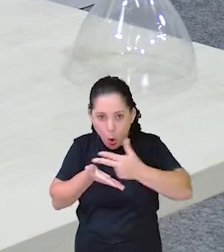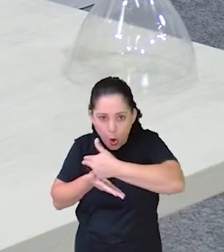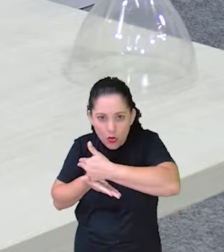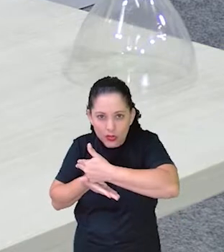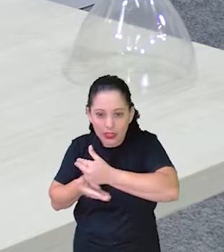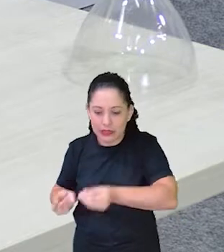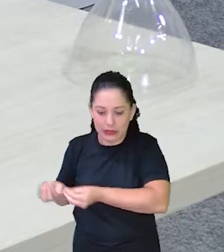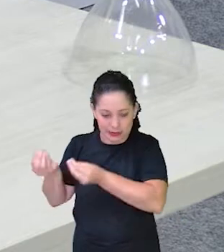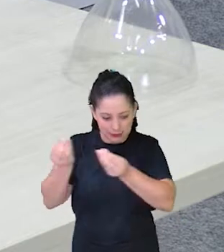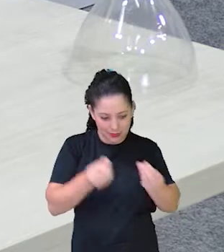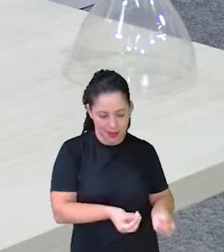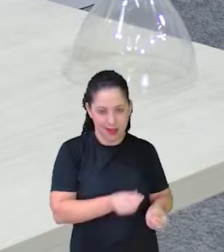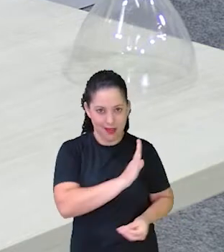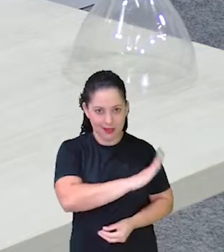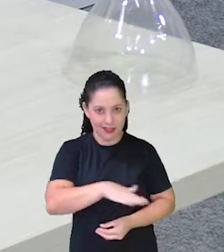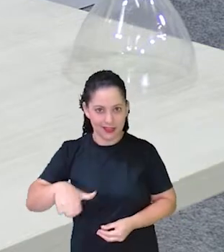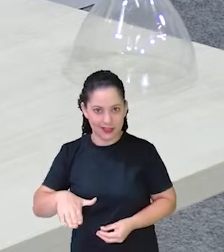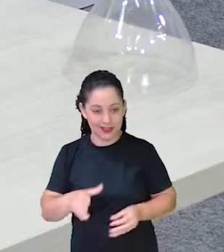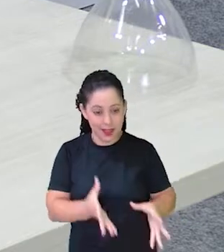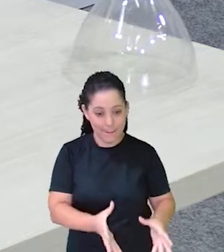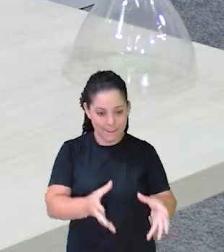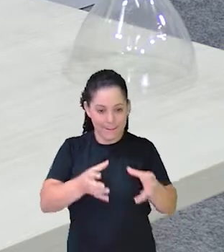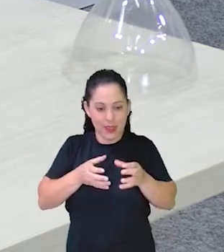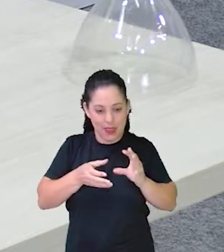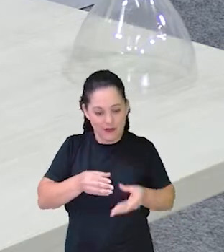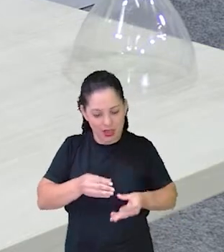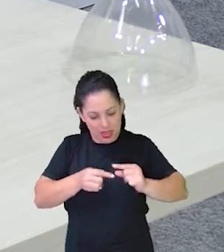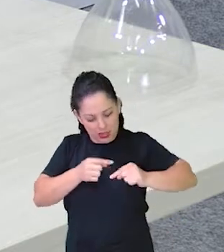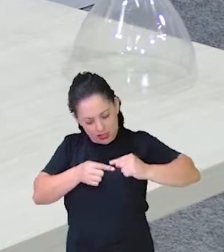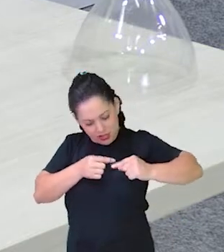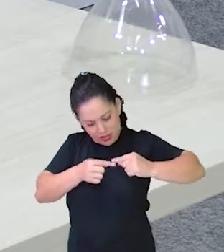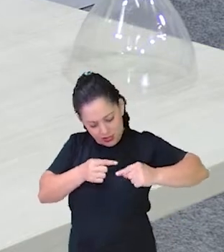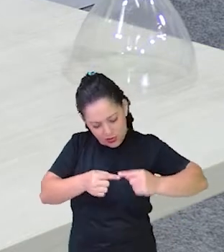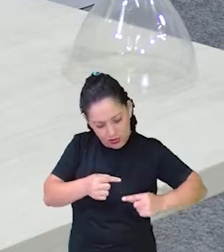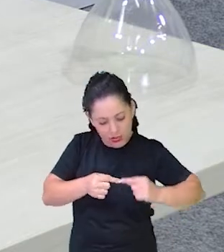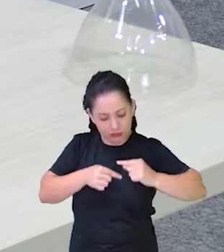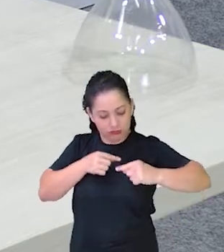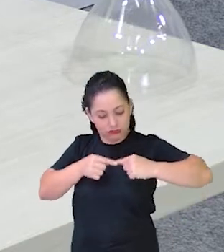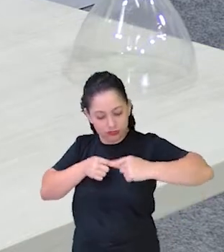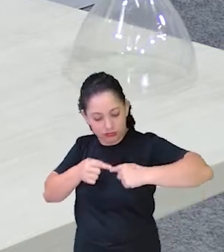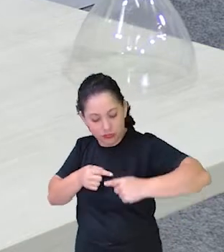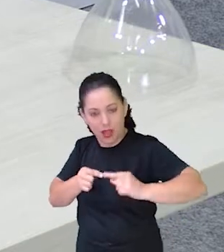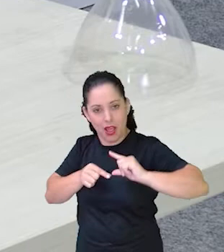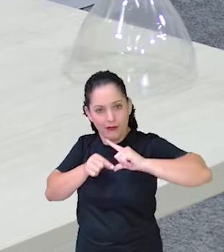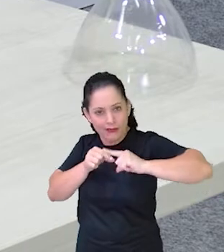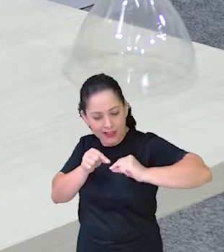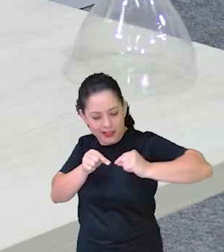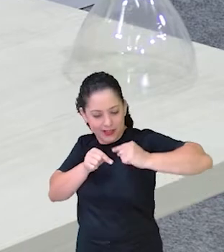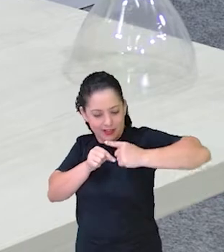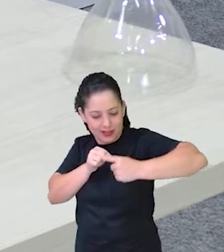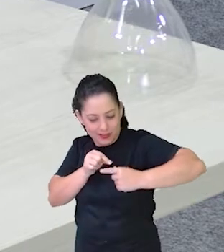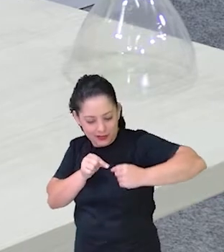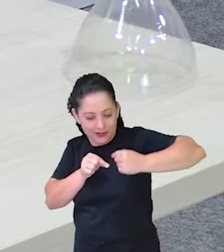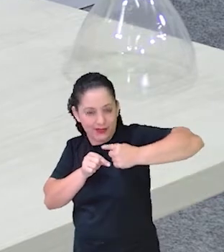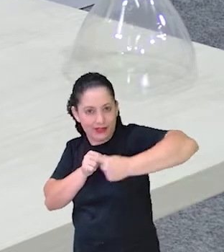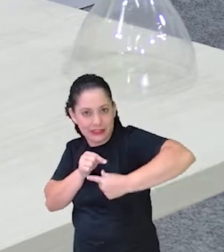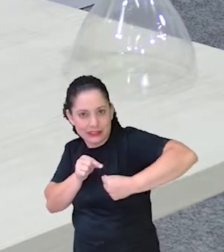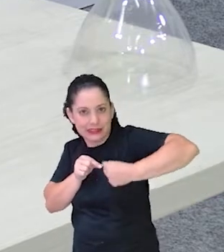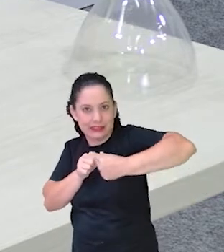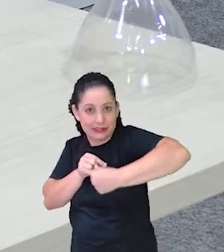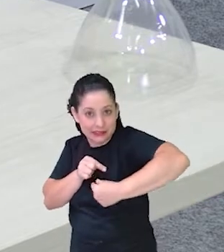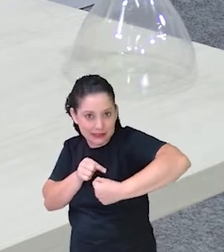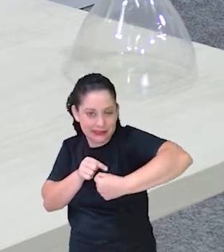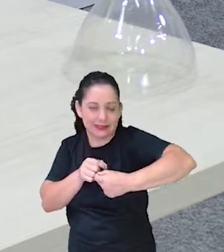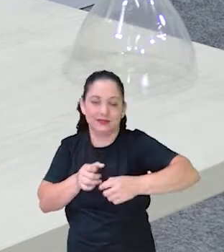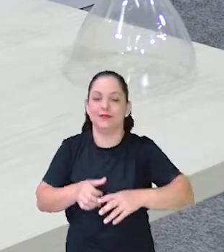criança E ela vai fazendo Esse trabalho aqui De enrolar De machucar assim Com os dedinhos Ó E criando